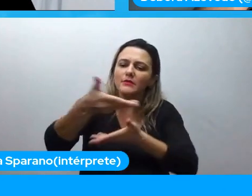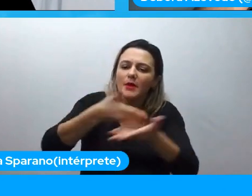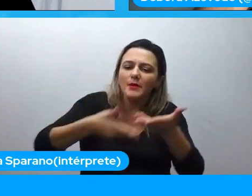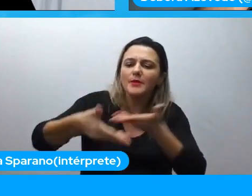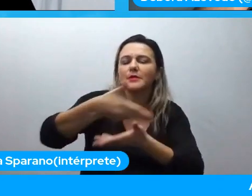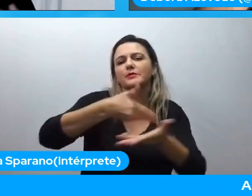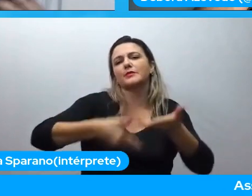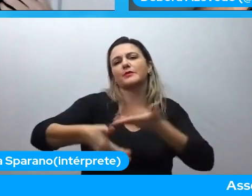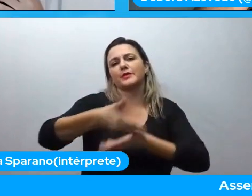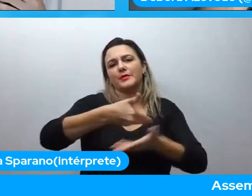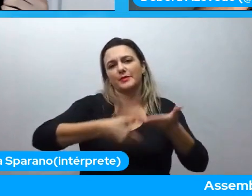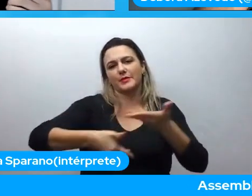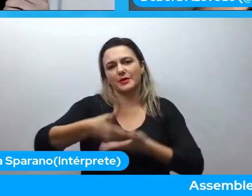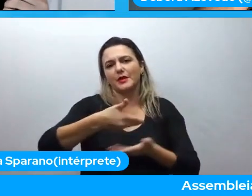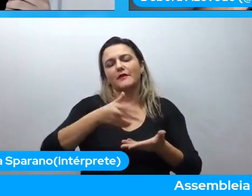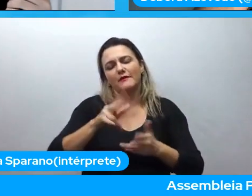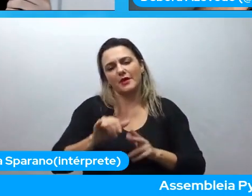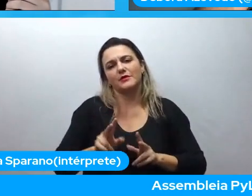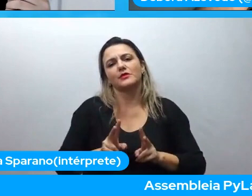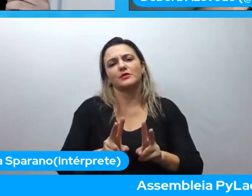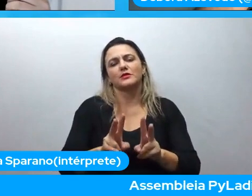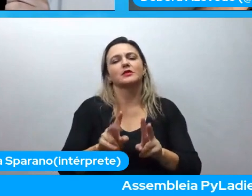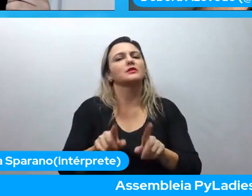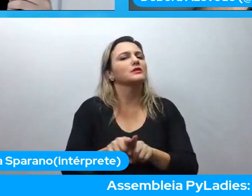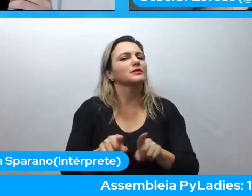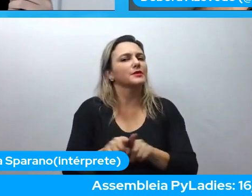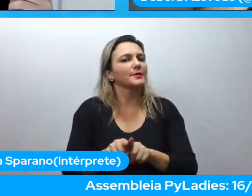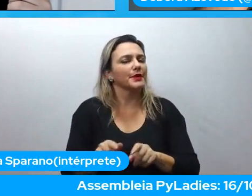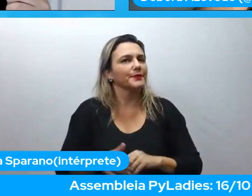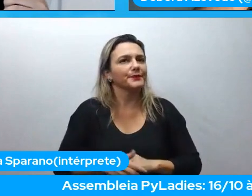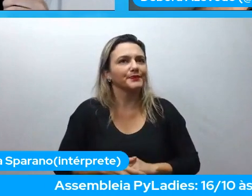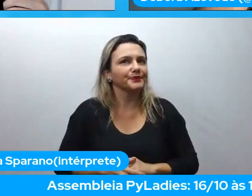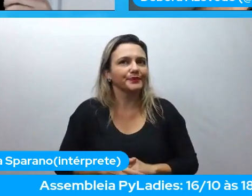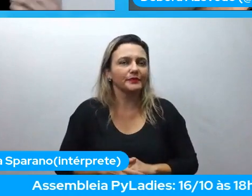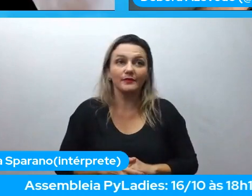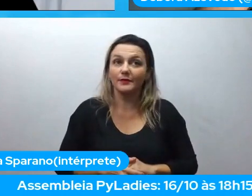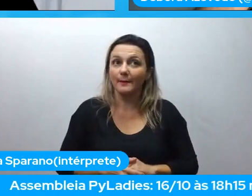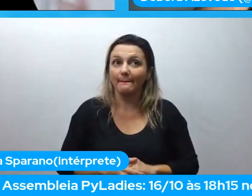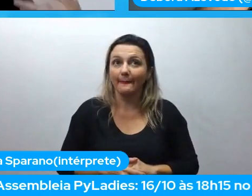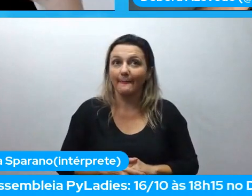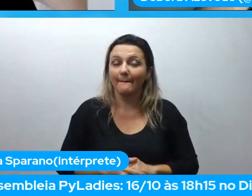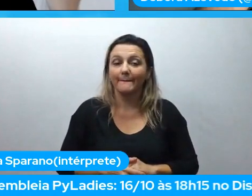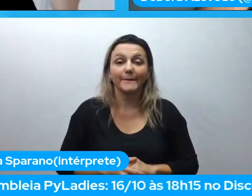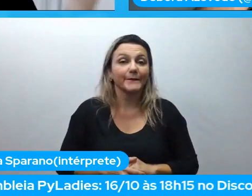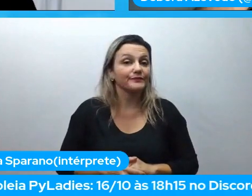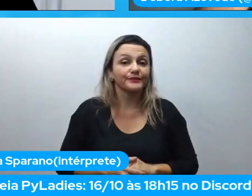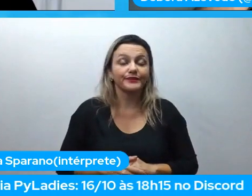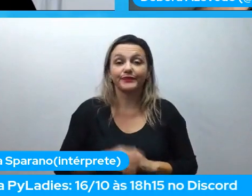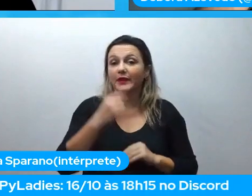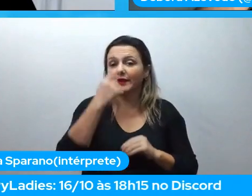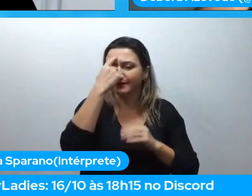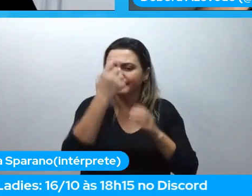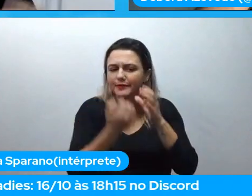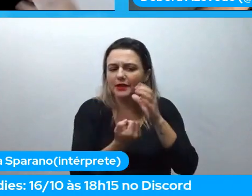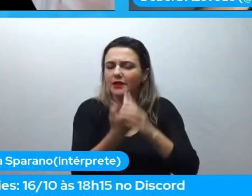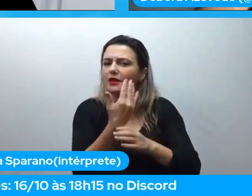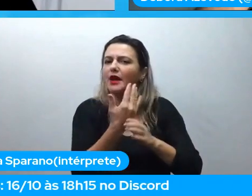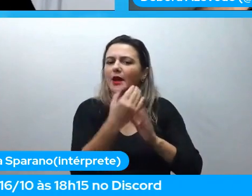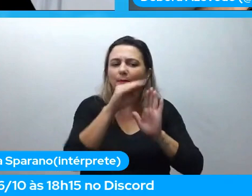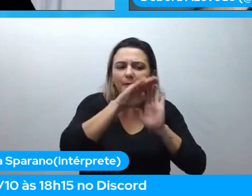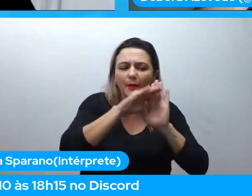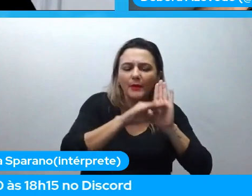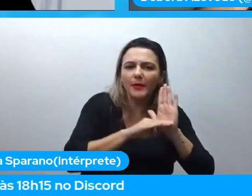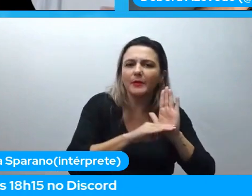é e eu acho que usar muitos mecanismos como é criar documentos criar é